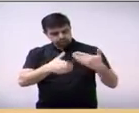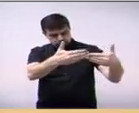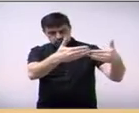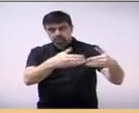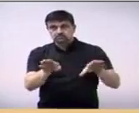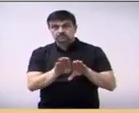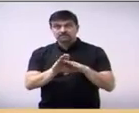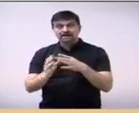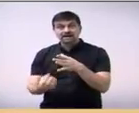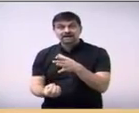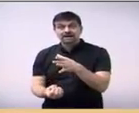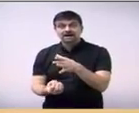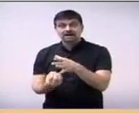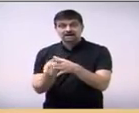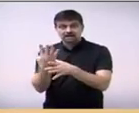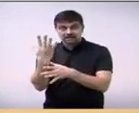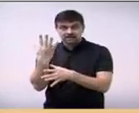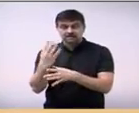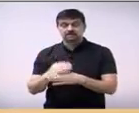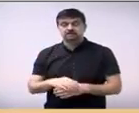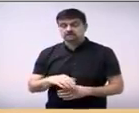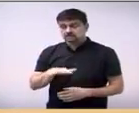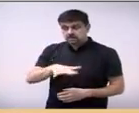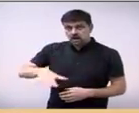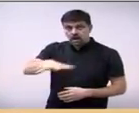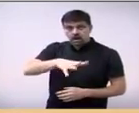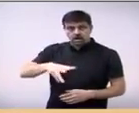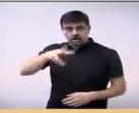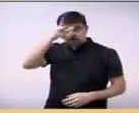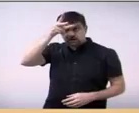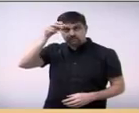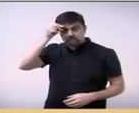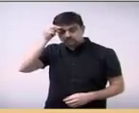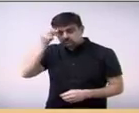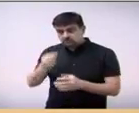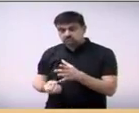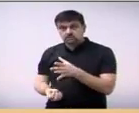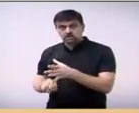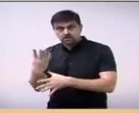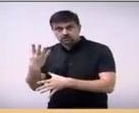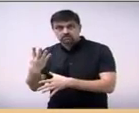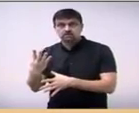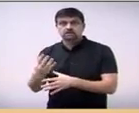já criei dentro da administração, cargos, cargos não,